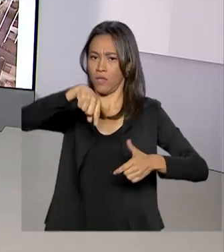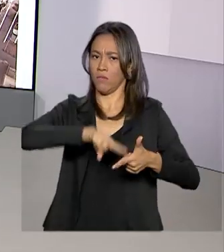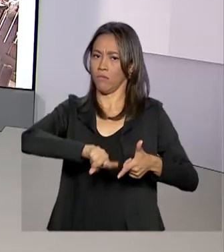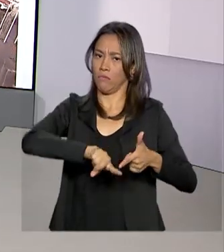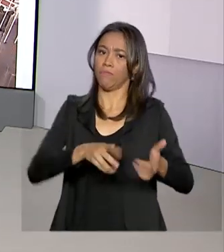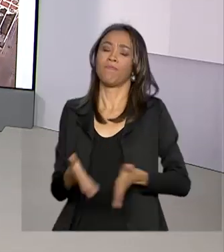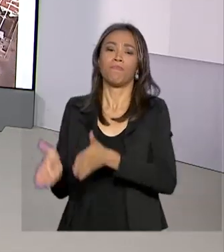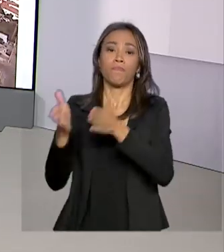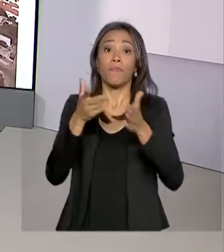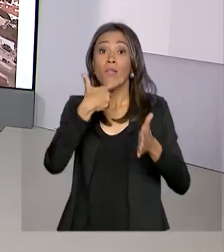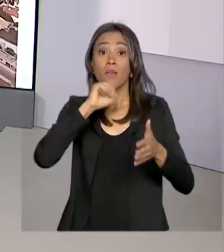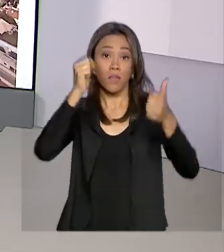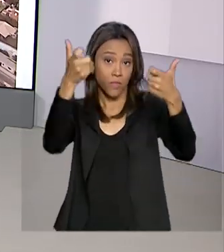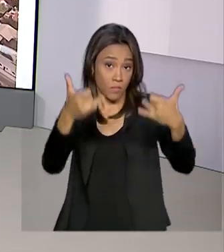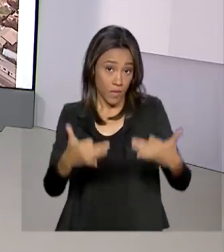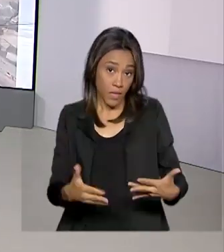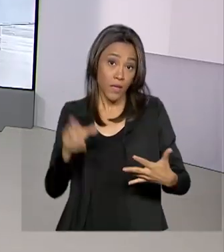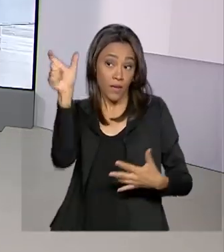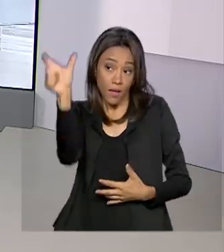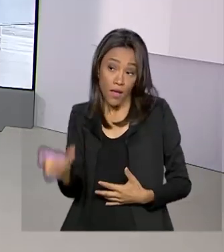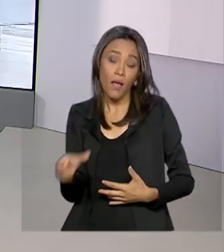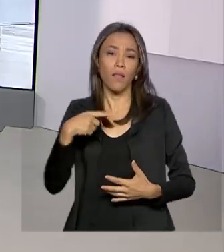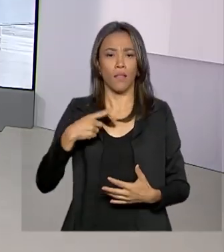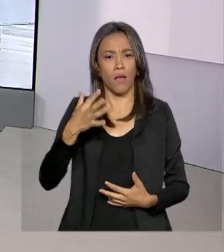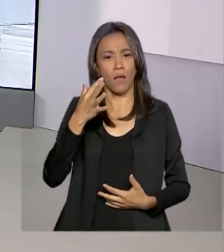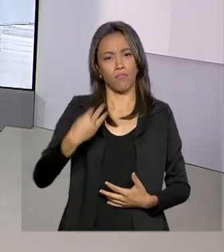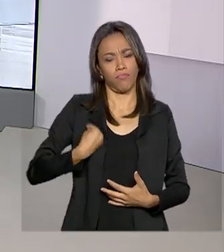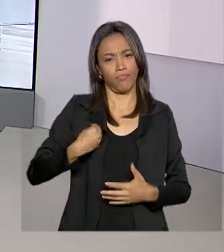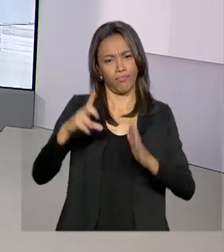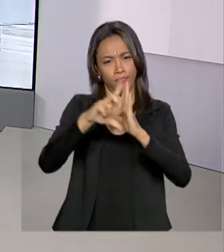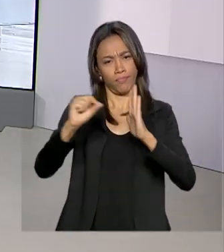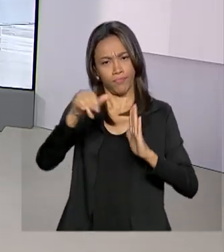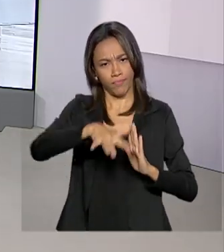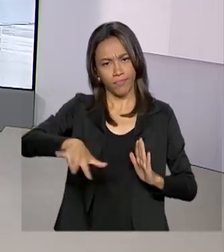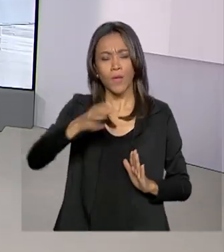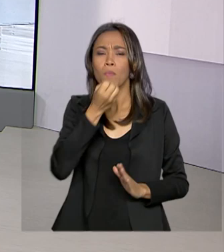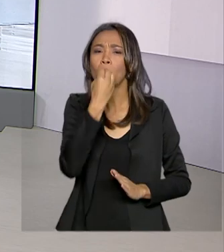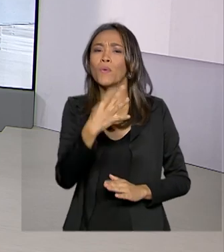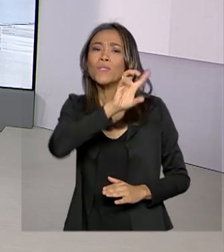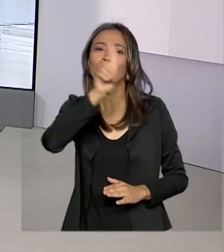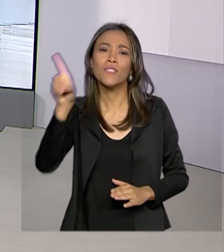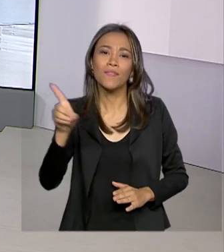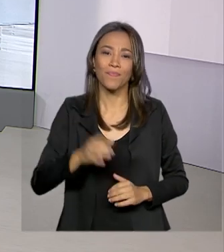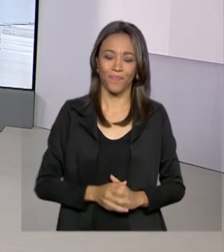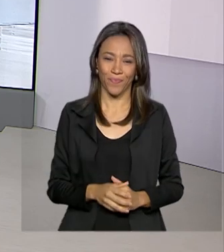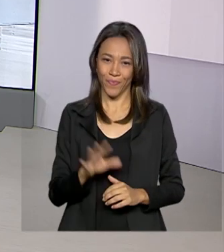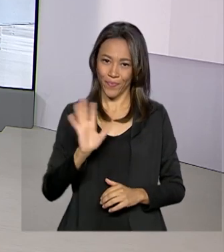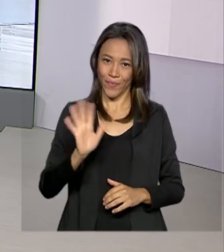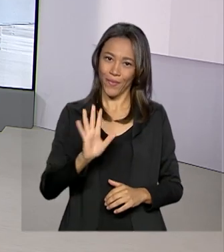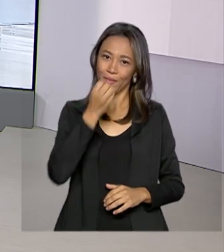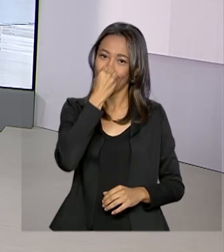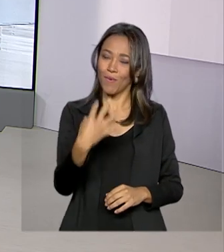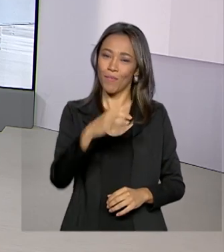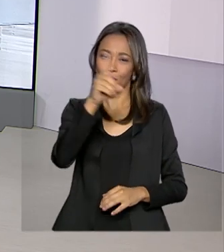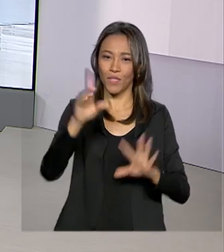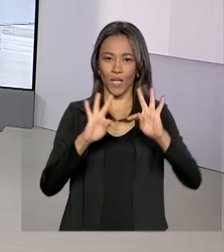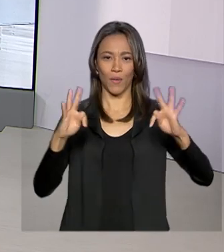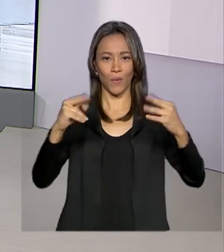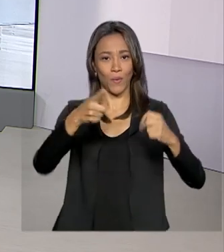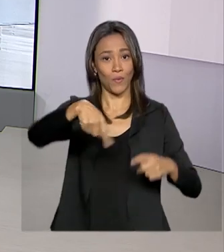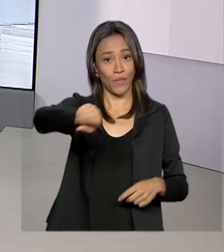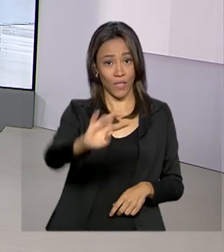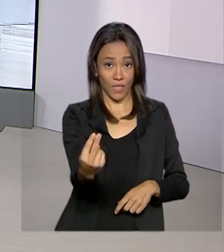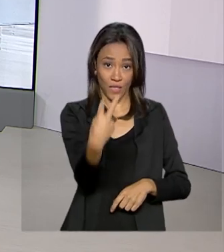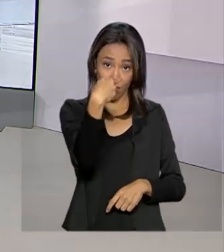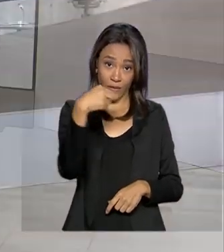história para a gente é a repórter Luana Karen, ela está no Palácio do Planalto. Luana, bom dia para você. Olá, Renata, bom dia. Bom dia a todos que nos acompanham